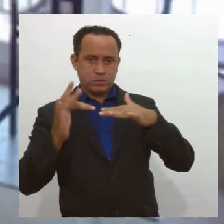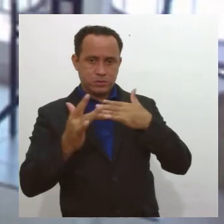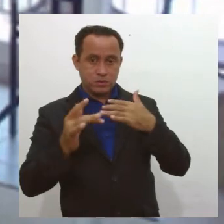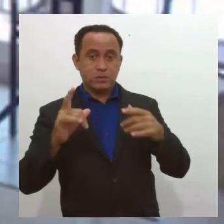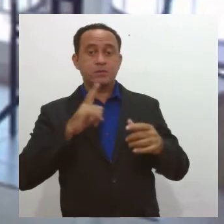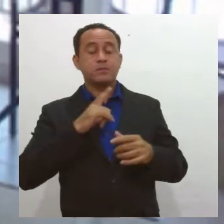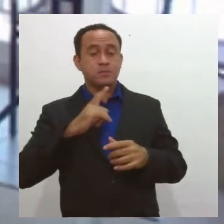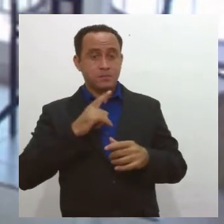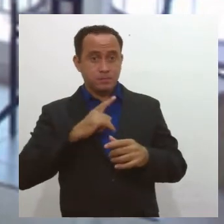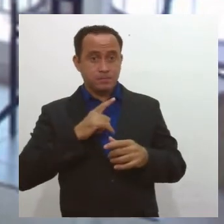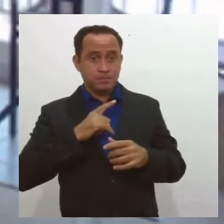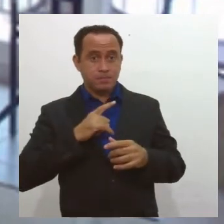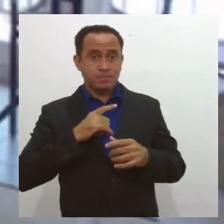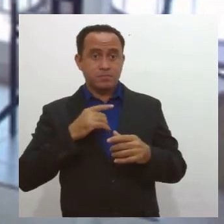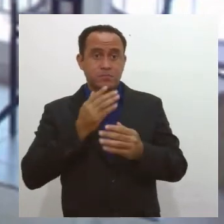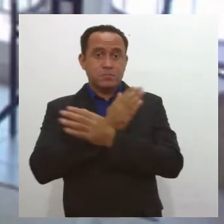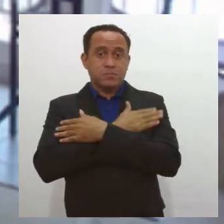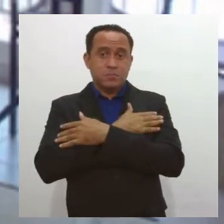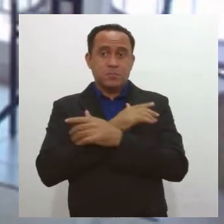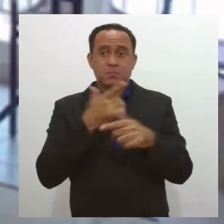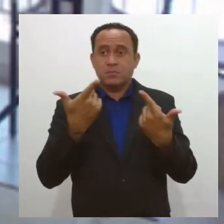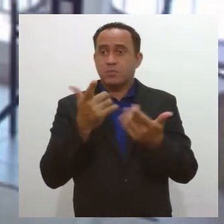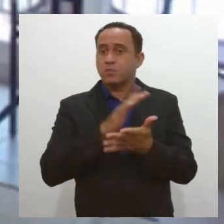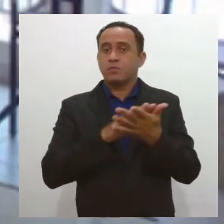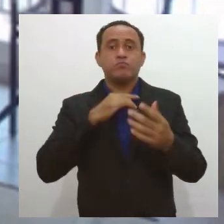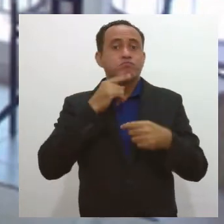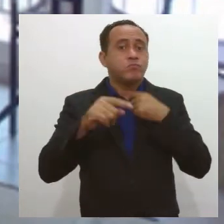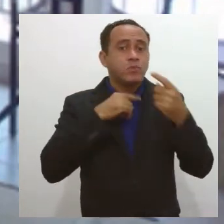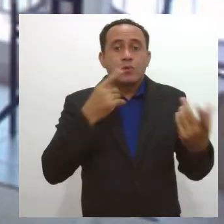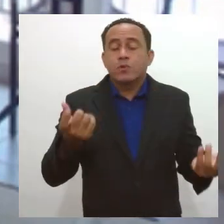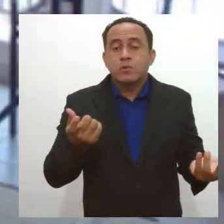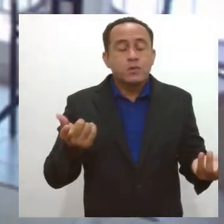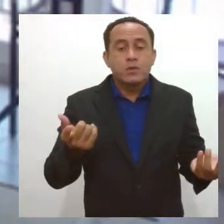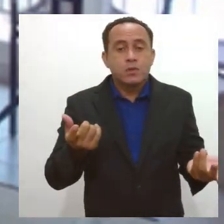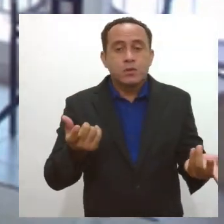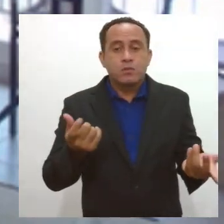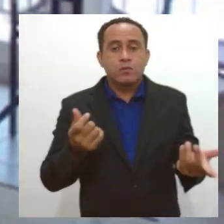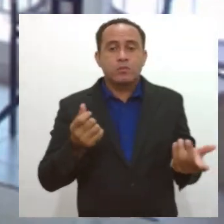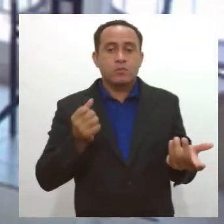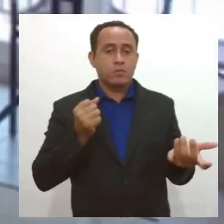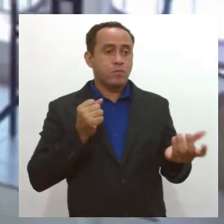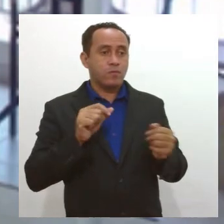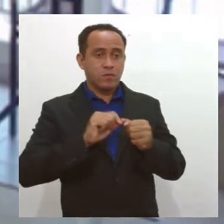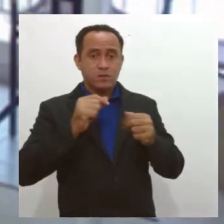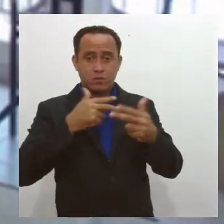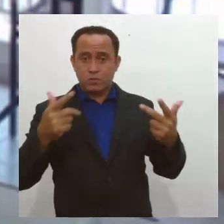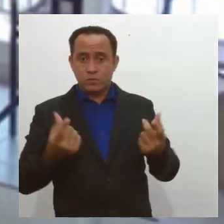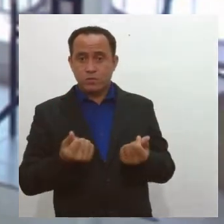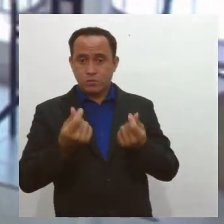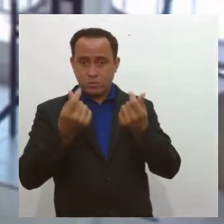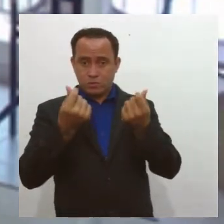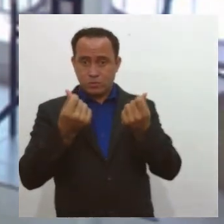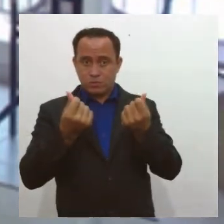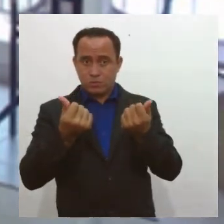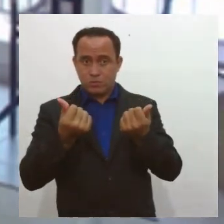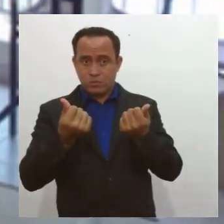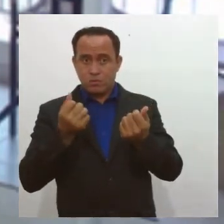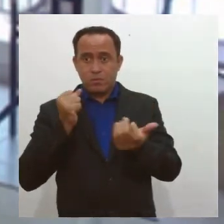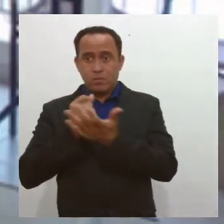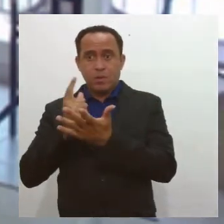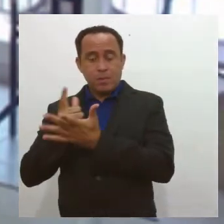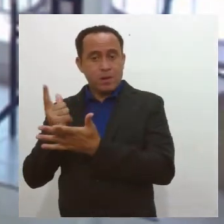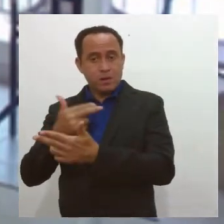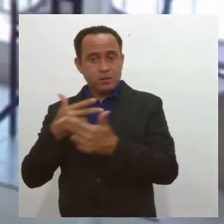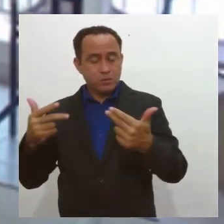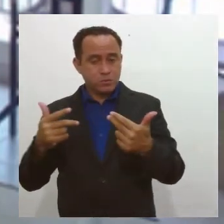é que muita gente está sem emprego. Muita gente não está conseguindo fazer uma forma de renda, pelo menos num valor que seja suficiente para deixar as contas